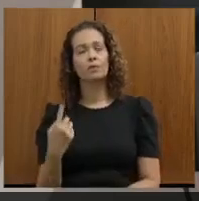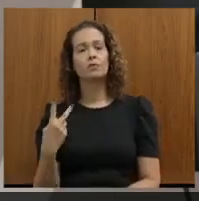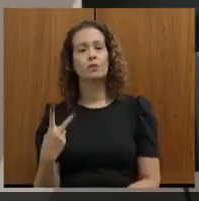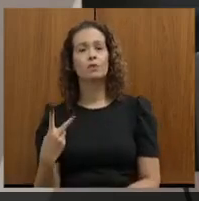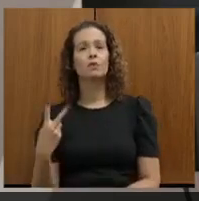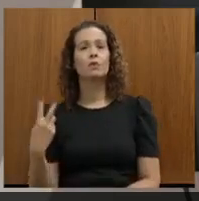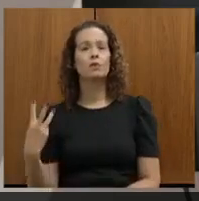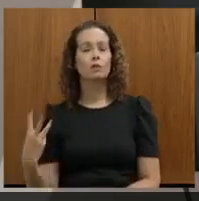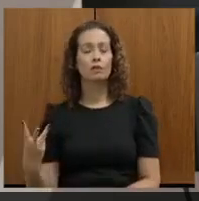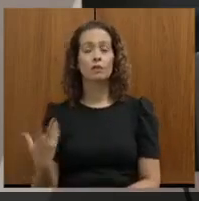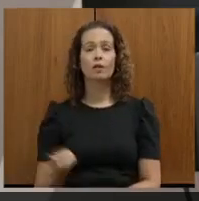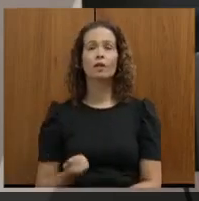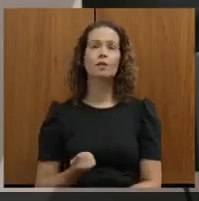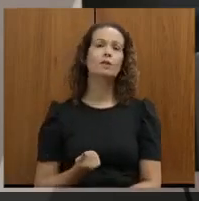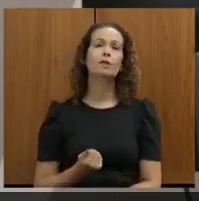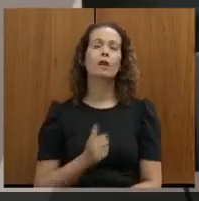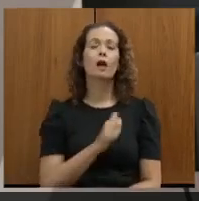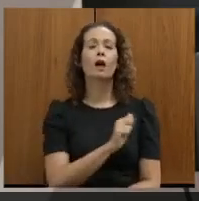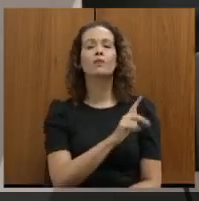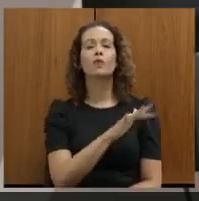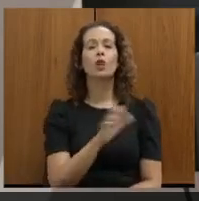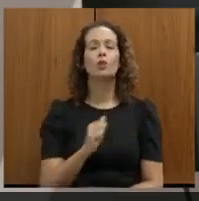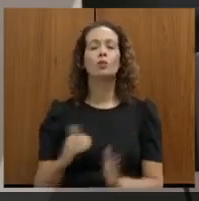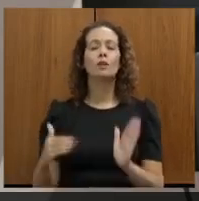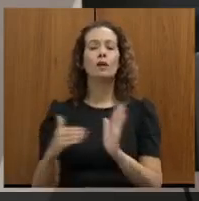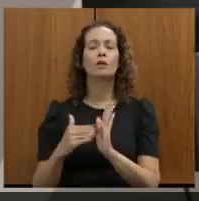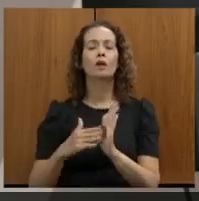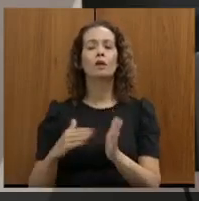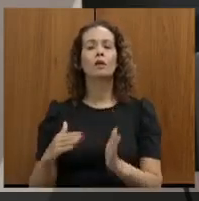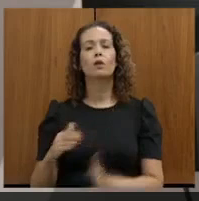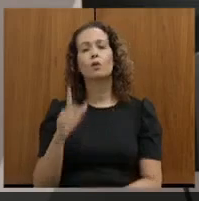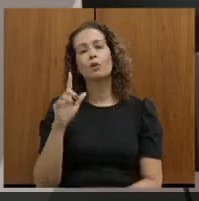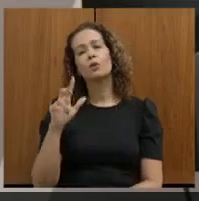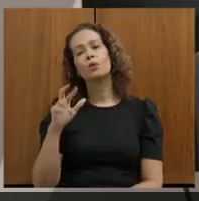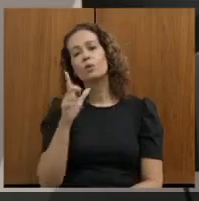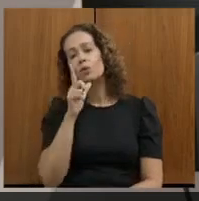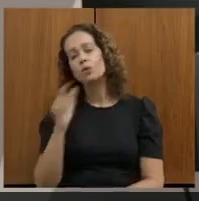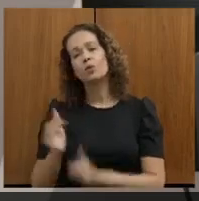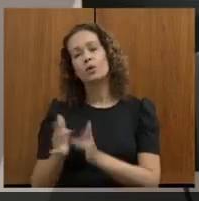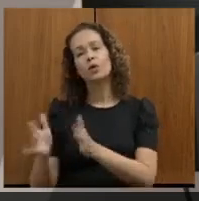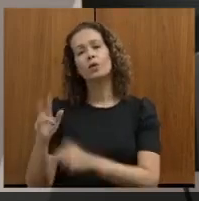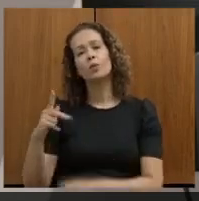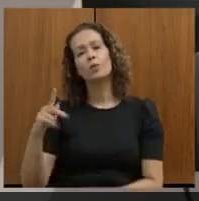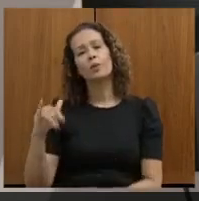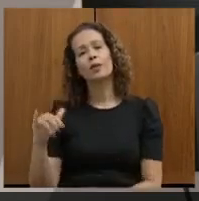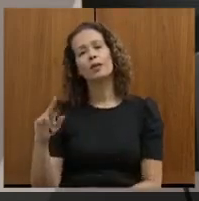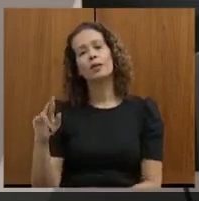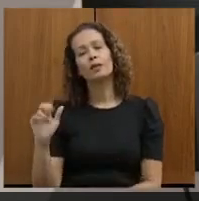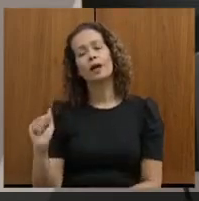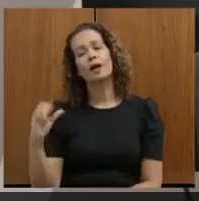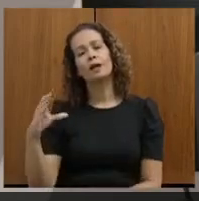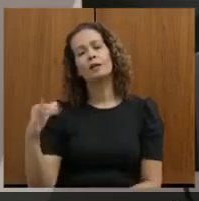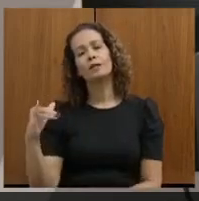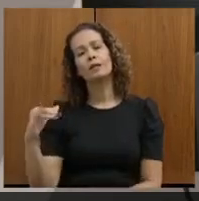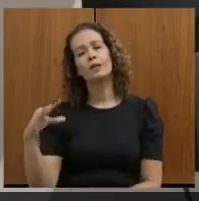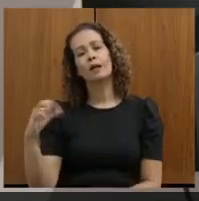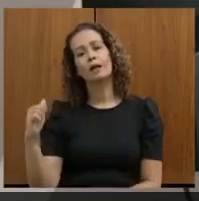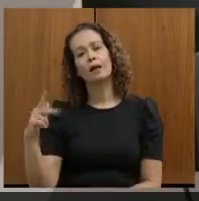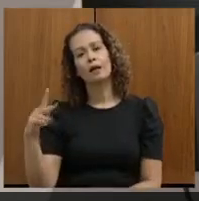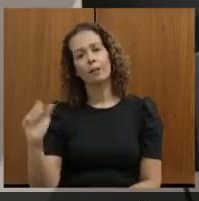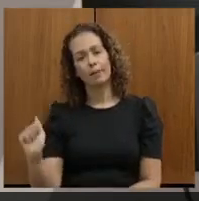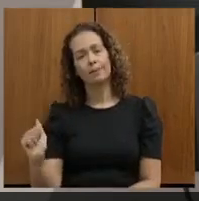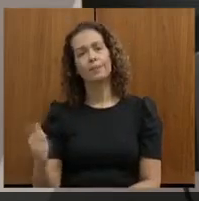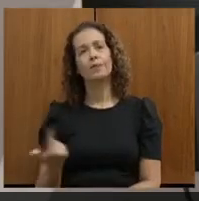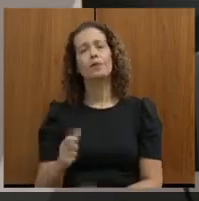liga a Alvinópolis à Ripera Scaba, que também foi um dos primeiros atos, eu, quando estava nos pontos críticos, passei esses